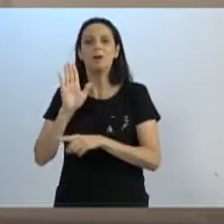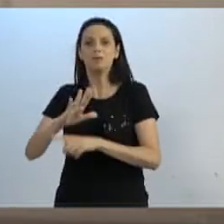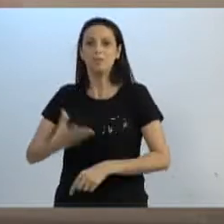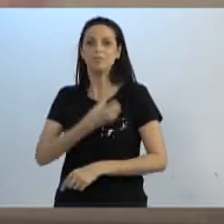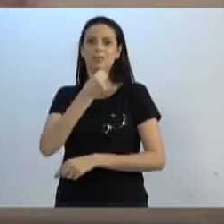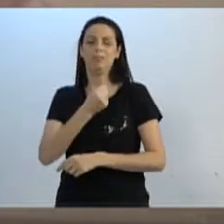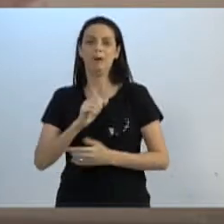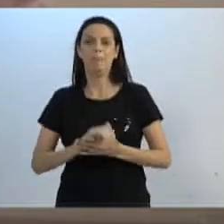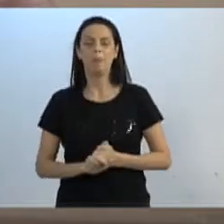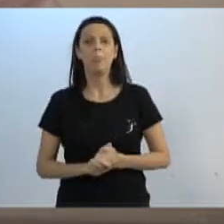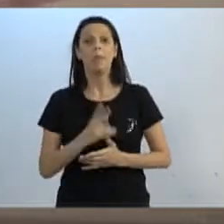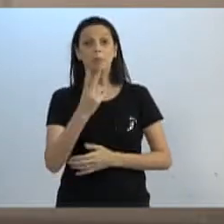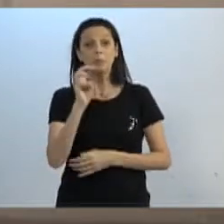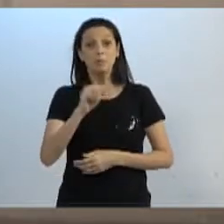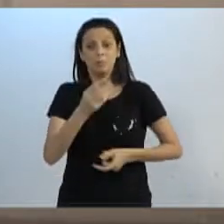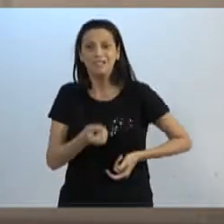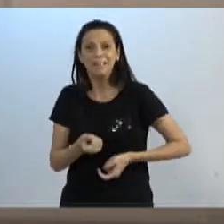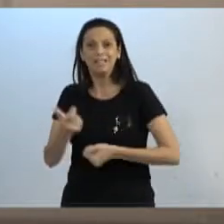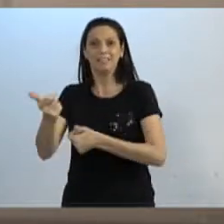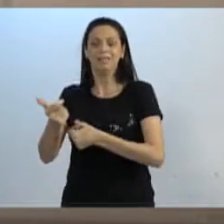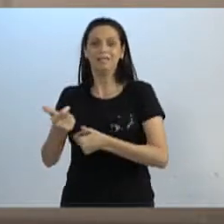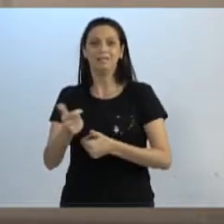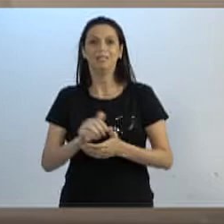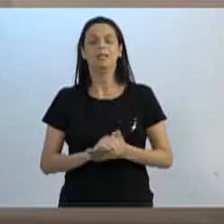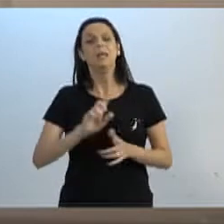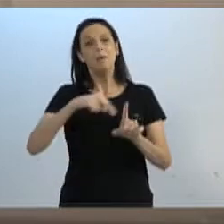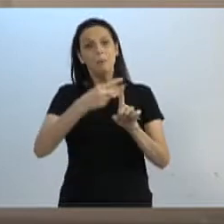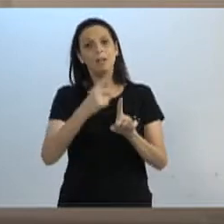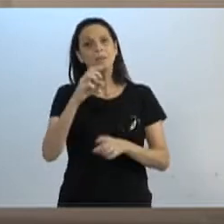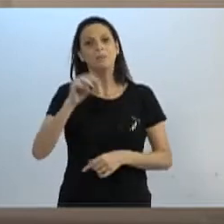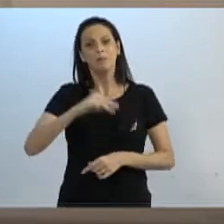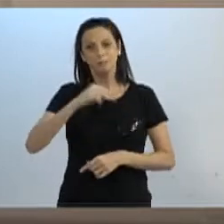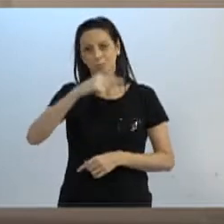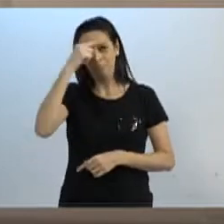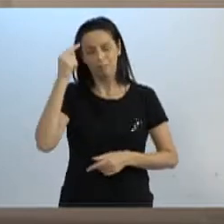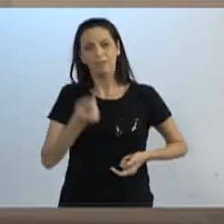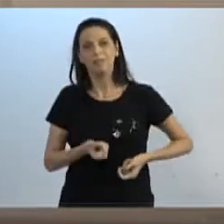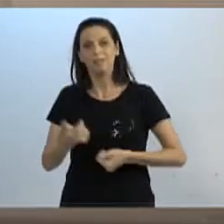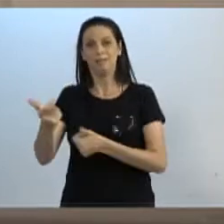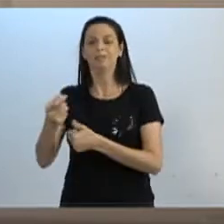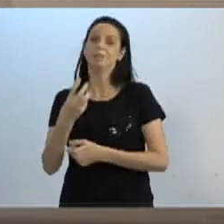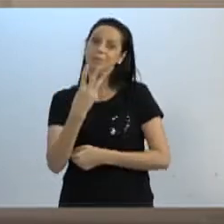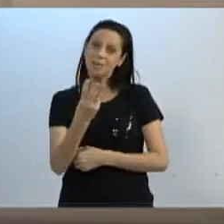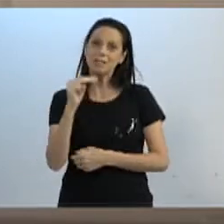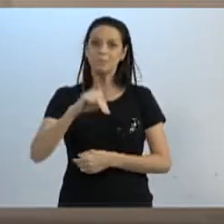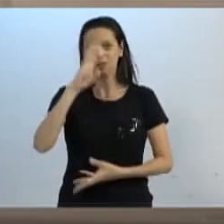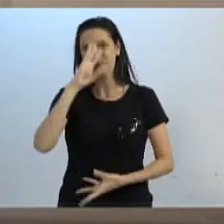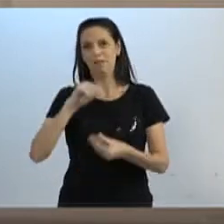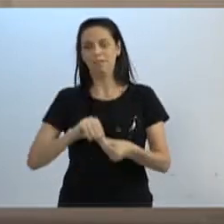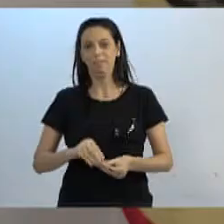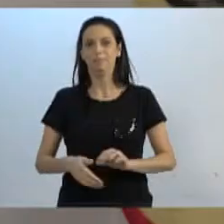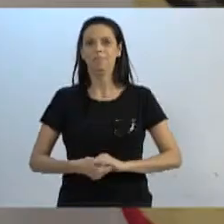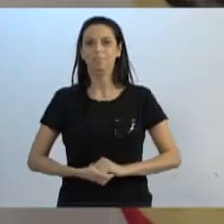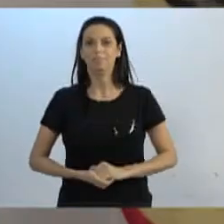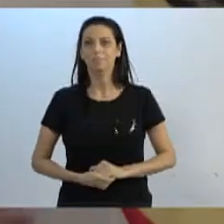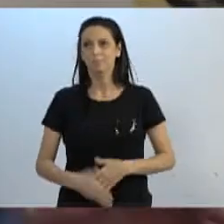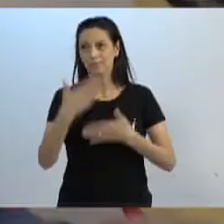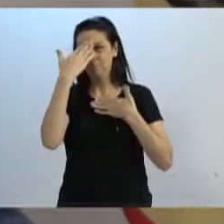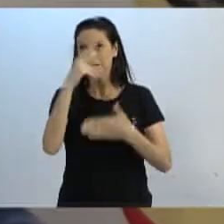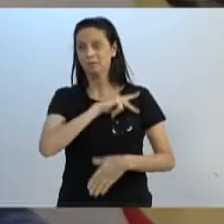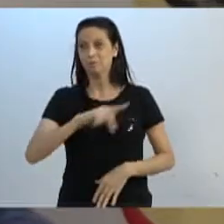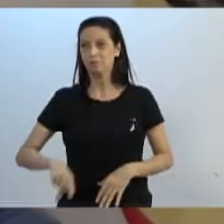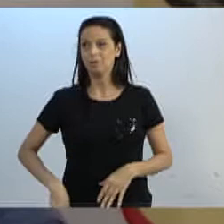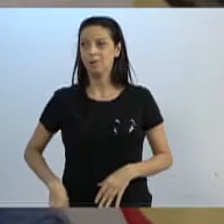concedo dois minutos pela parte, e mais um minuto do vereador Marcos da Rosa, então, três minutos para a vossa excelência. Obrigado, presidente.